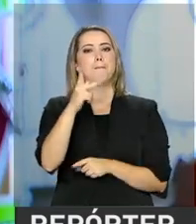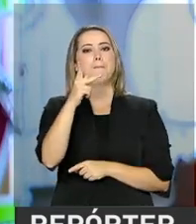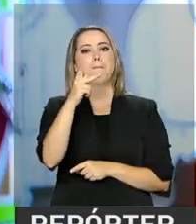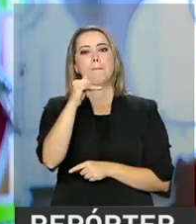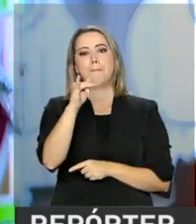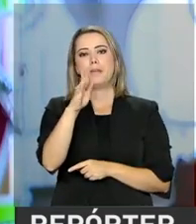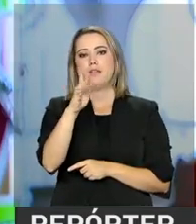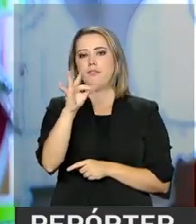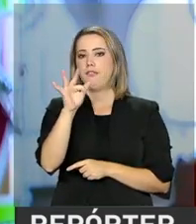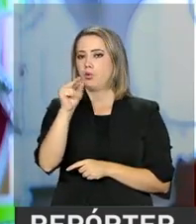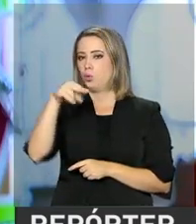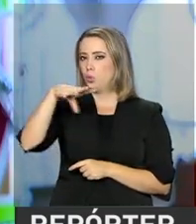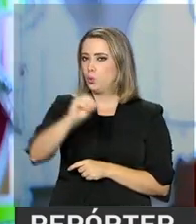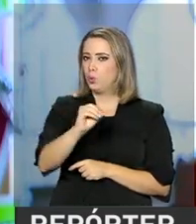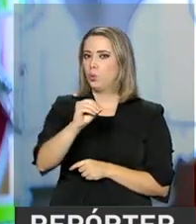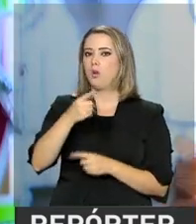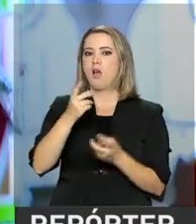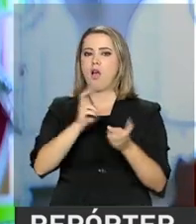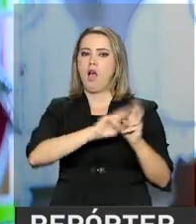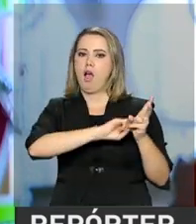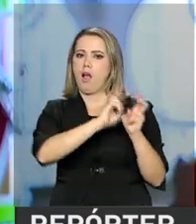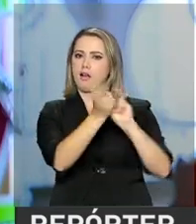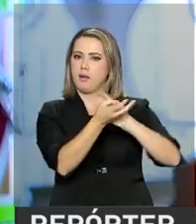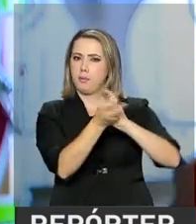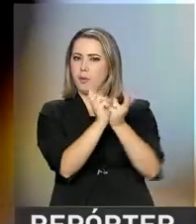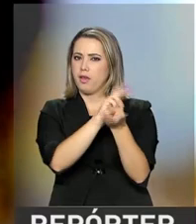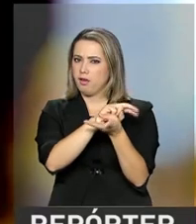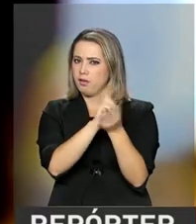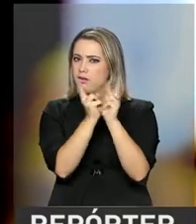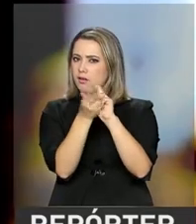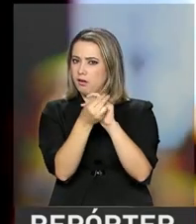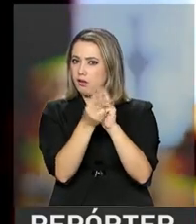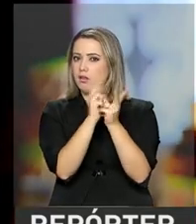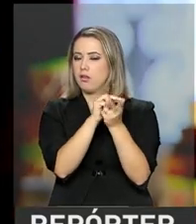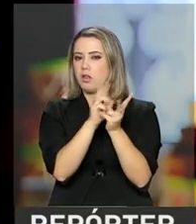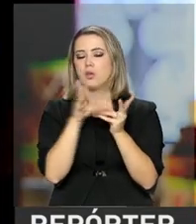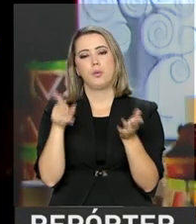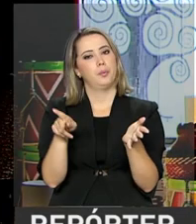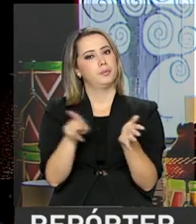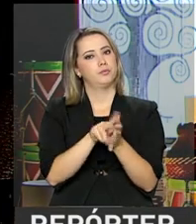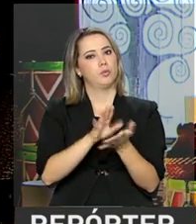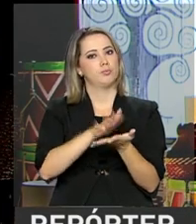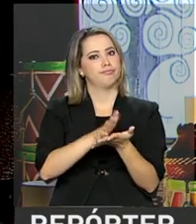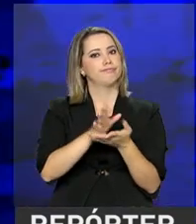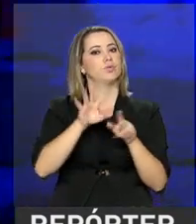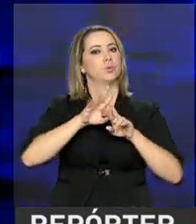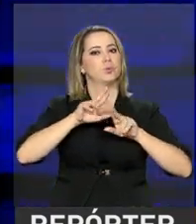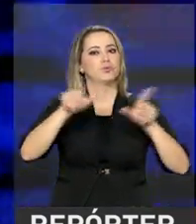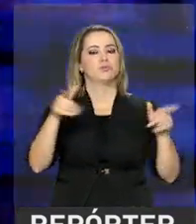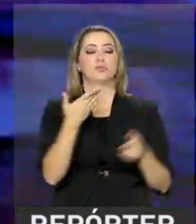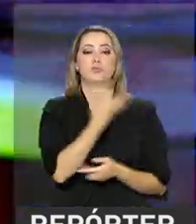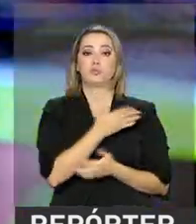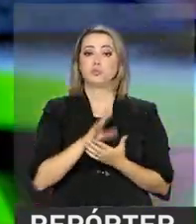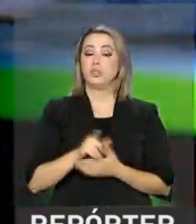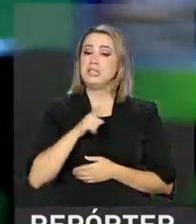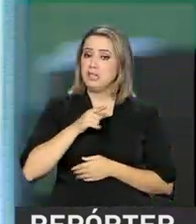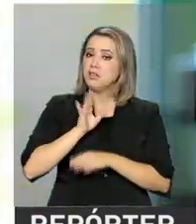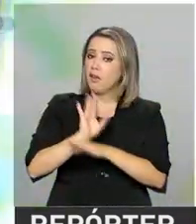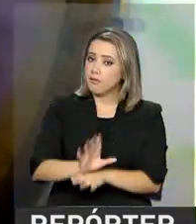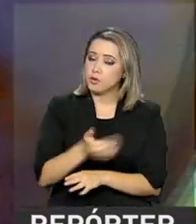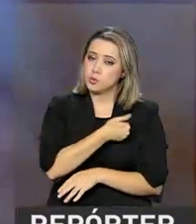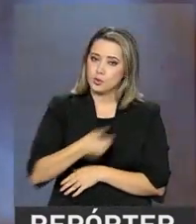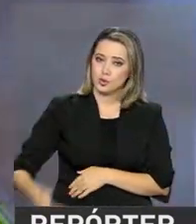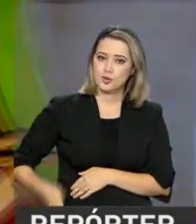a capoeira, o próprio Maracatu, a própria Orquestra Sertão. O espaço foi criado com o auxílio de recursos do Ministério da Cultura.